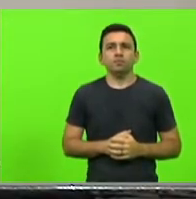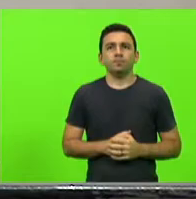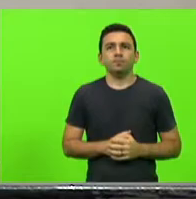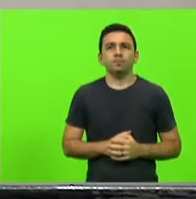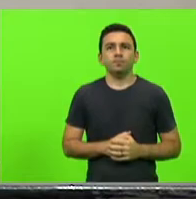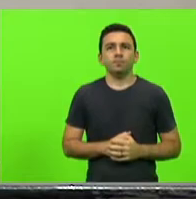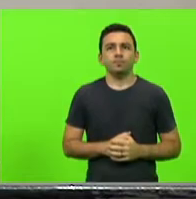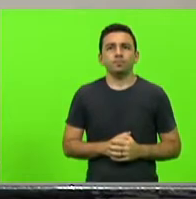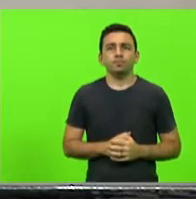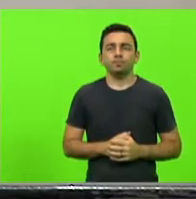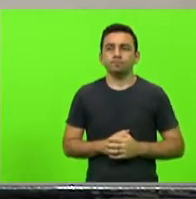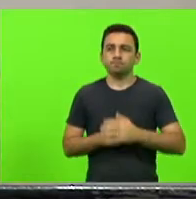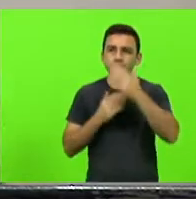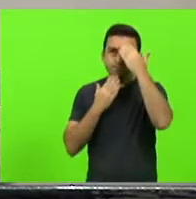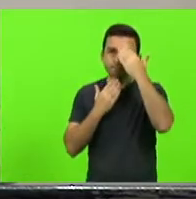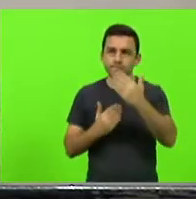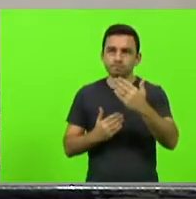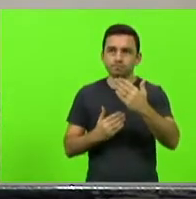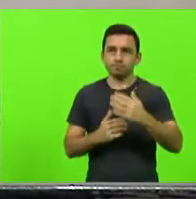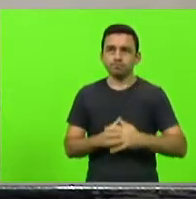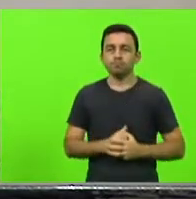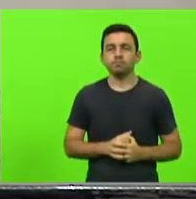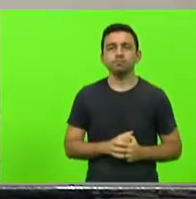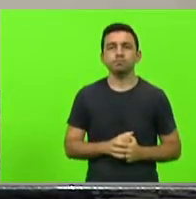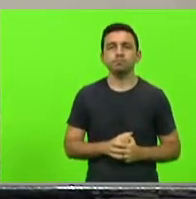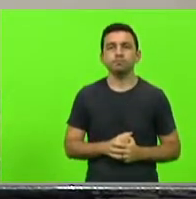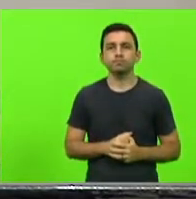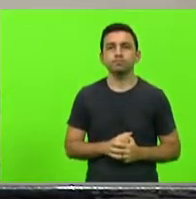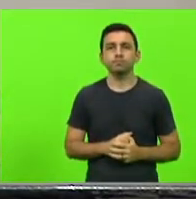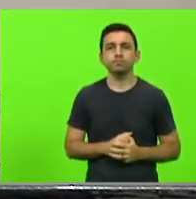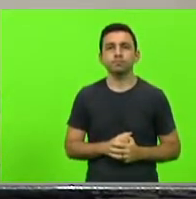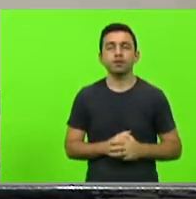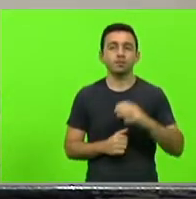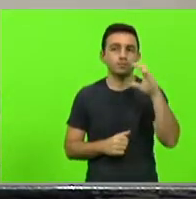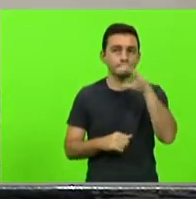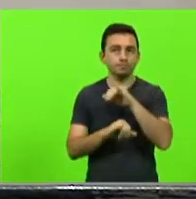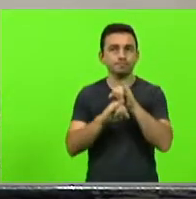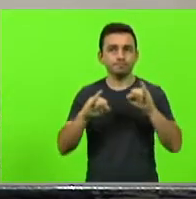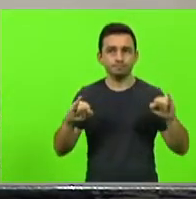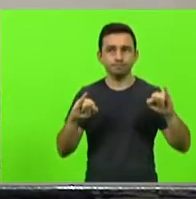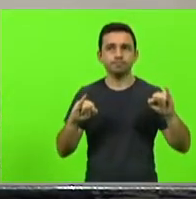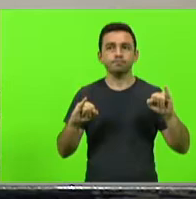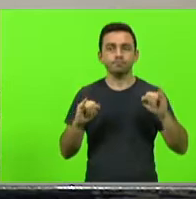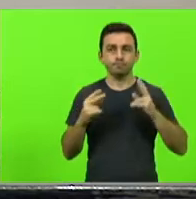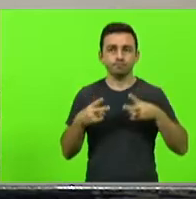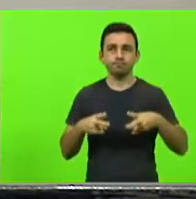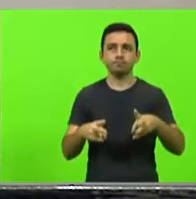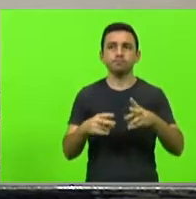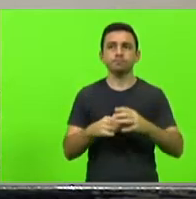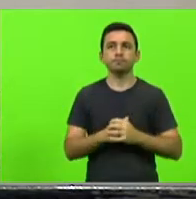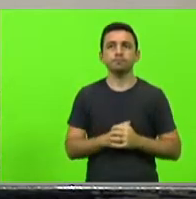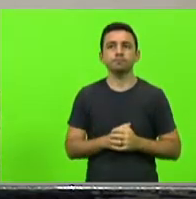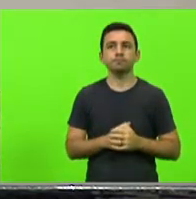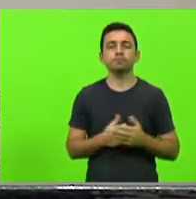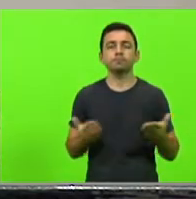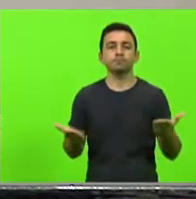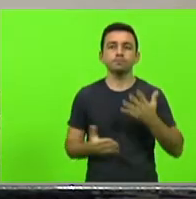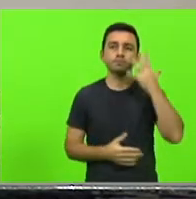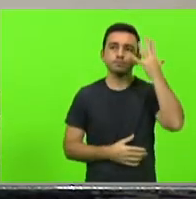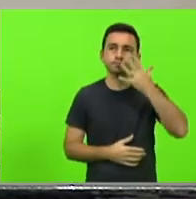Obrigado, deputado Gessé. Ainda em breves comunicações, com a palavra,